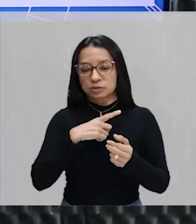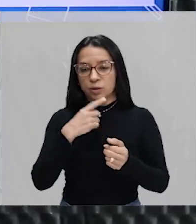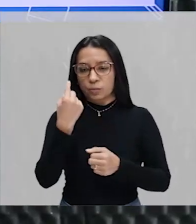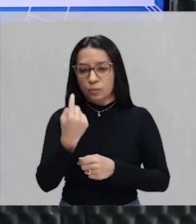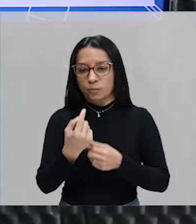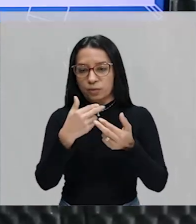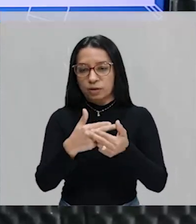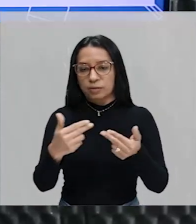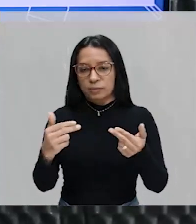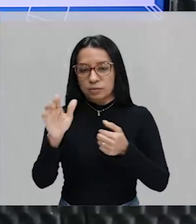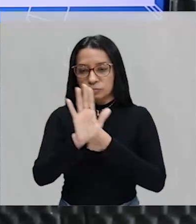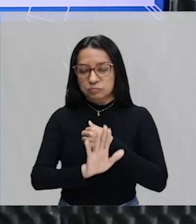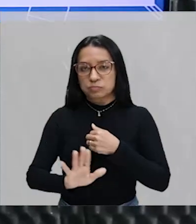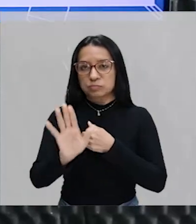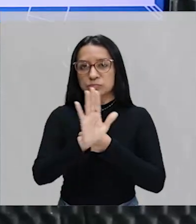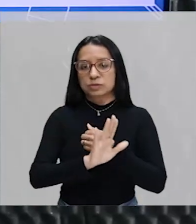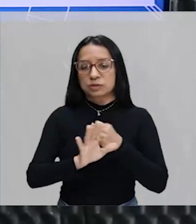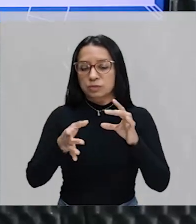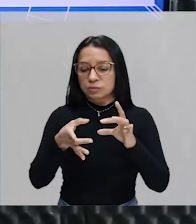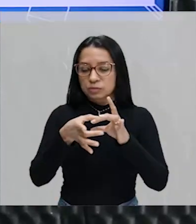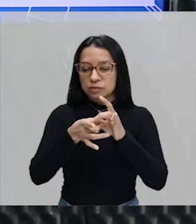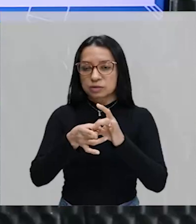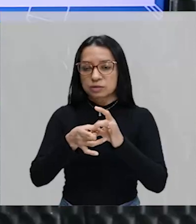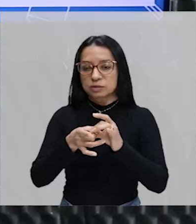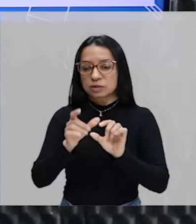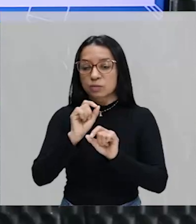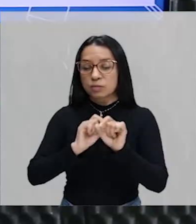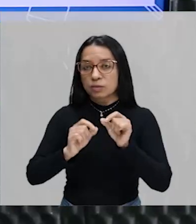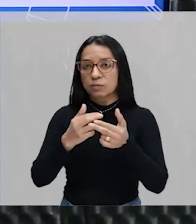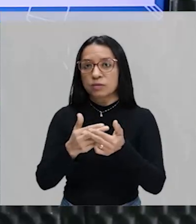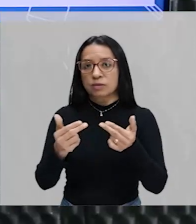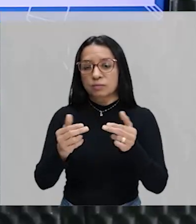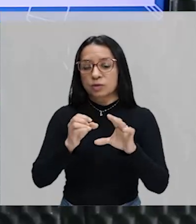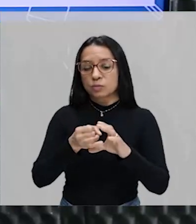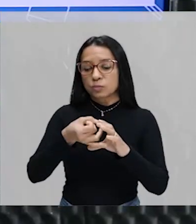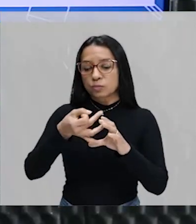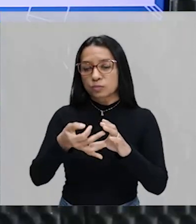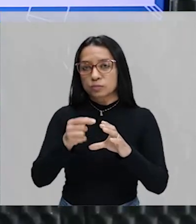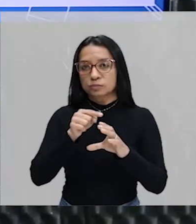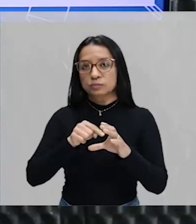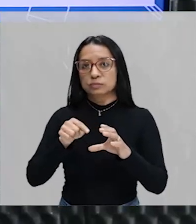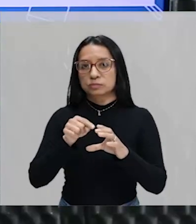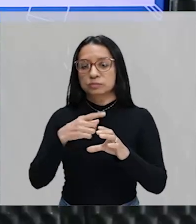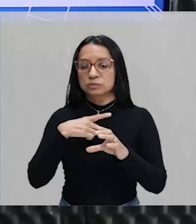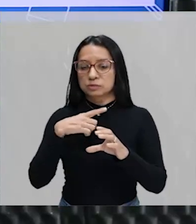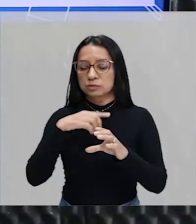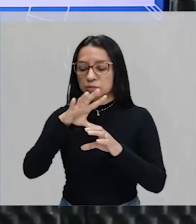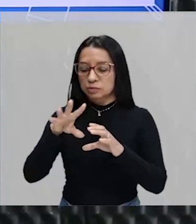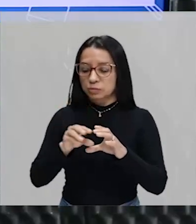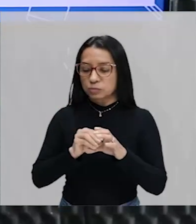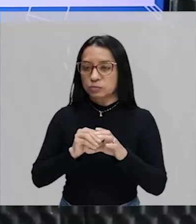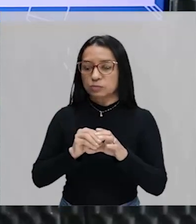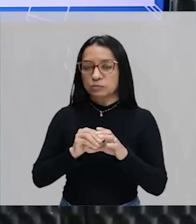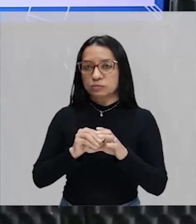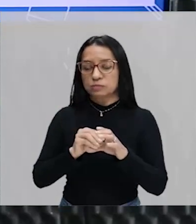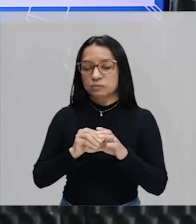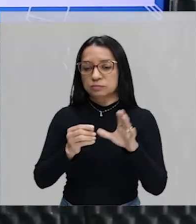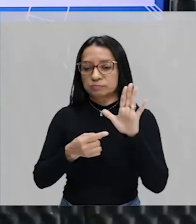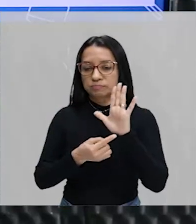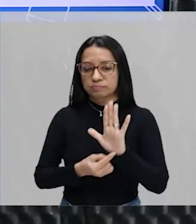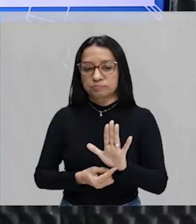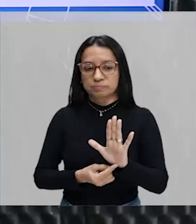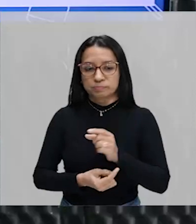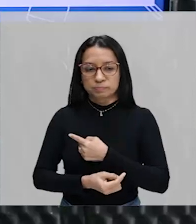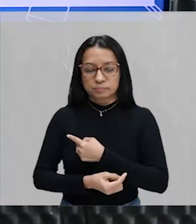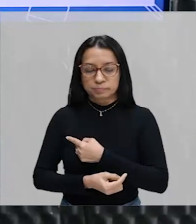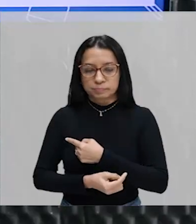elemento, mas, em geral, interseção é aquele elemento ou aquele conjuntinho de elementos que fazem parte a todos os conjuntos dados. No caso